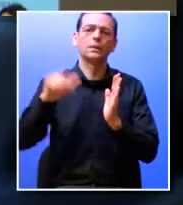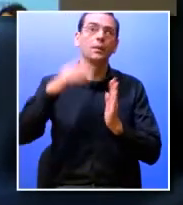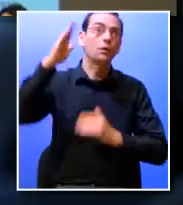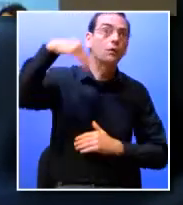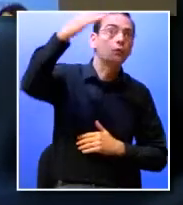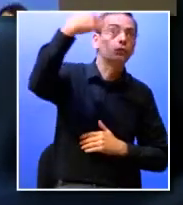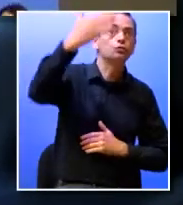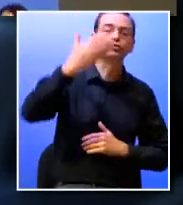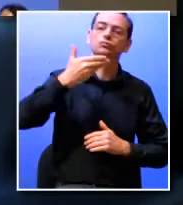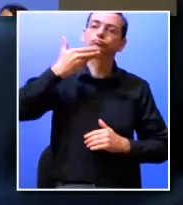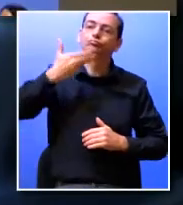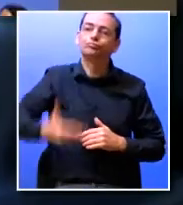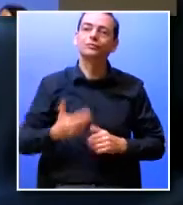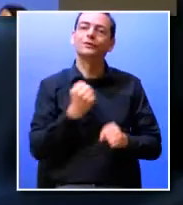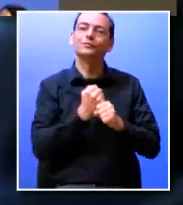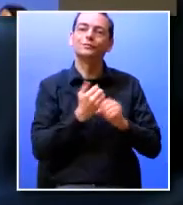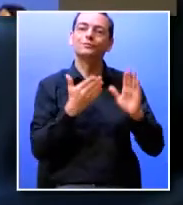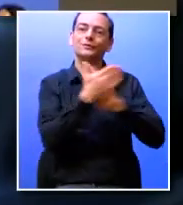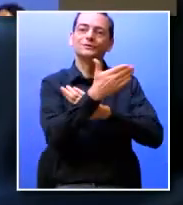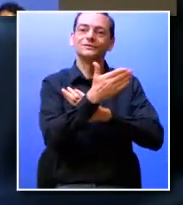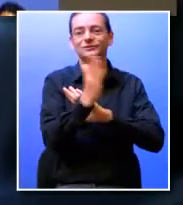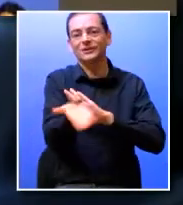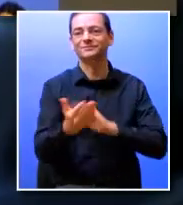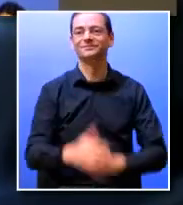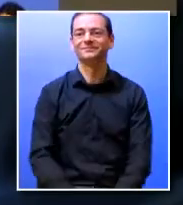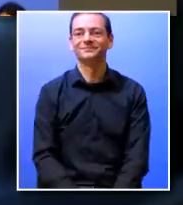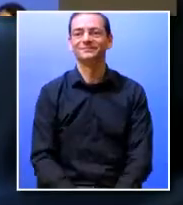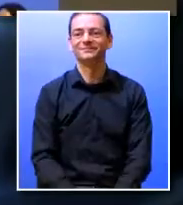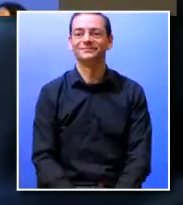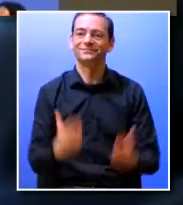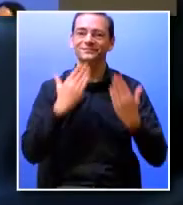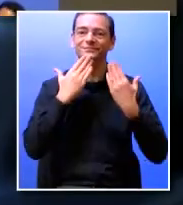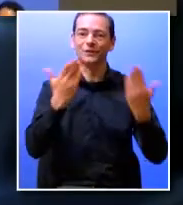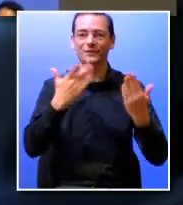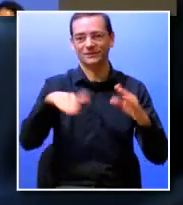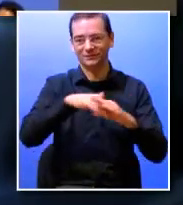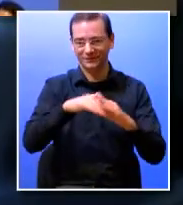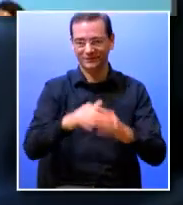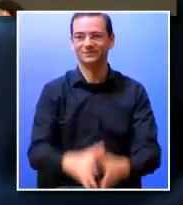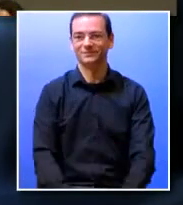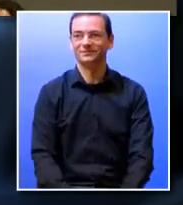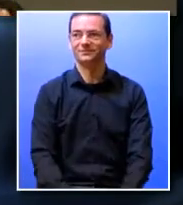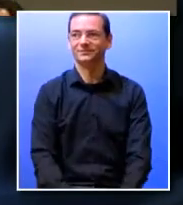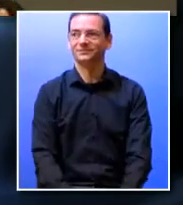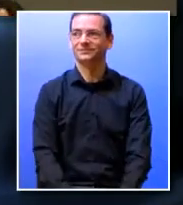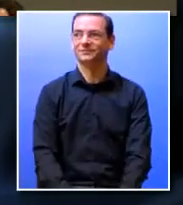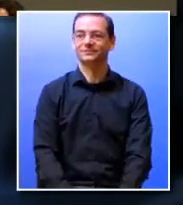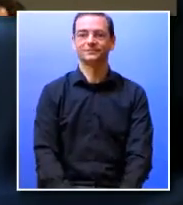futuro profissional muito obrigada pela vossa atenção muito obrigada